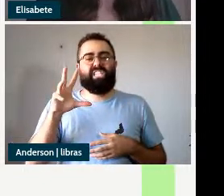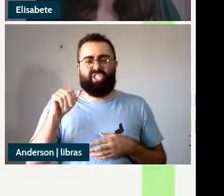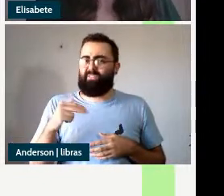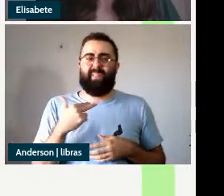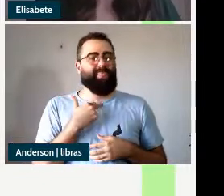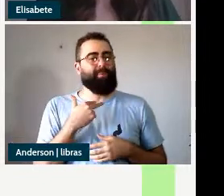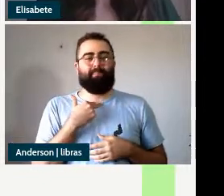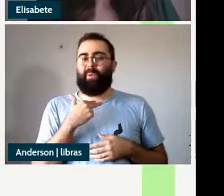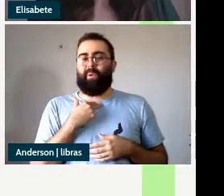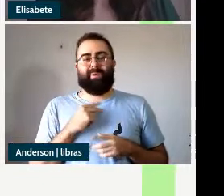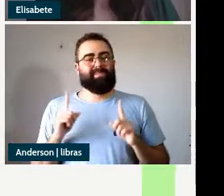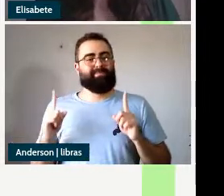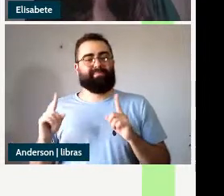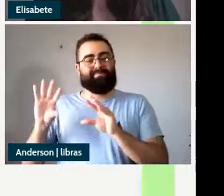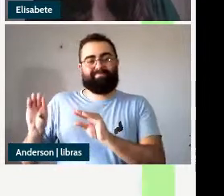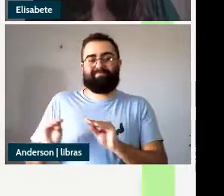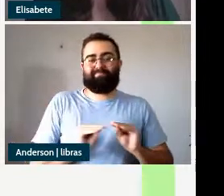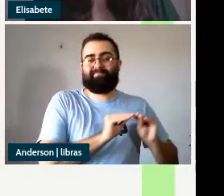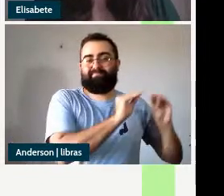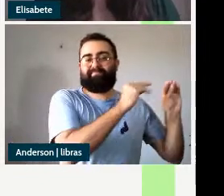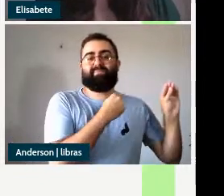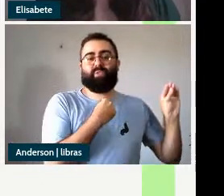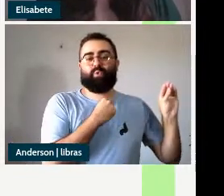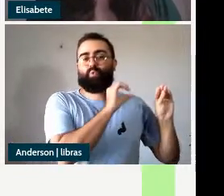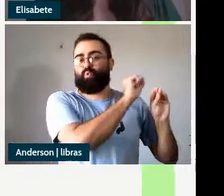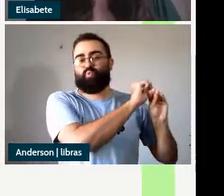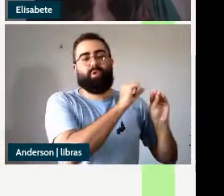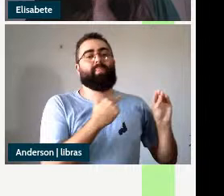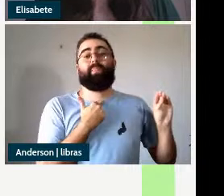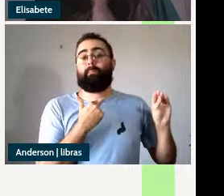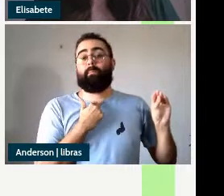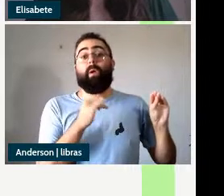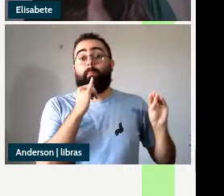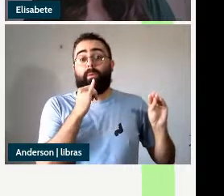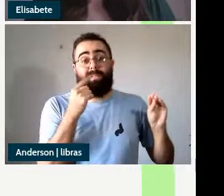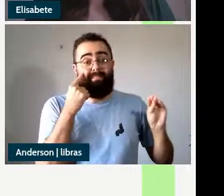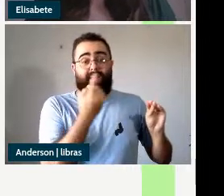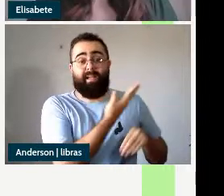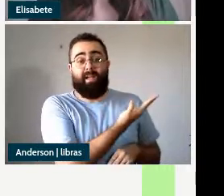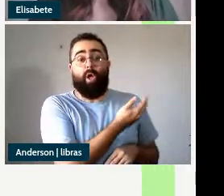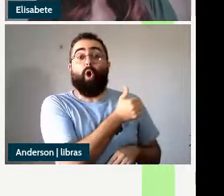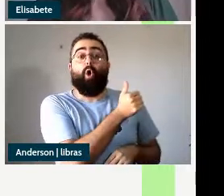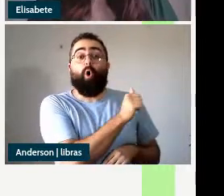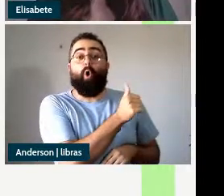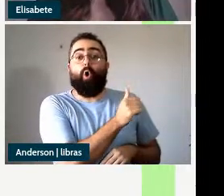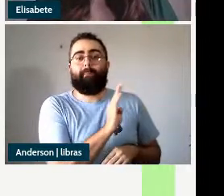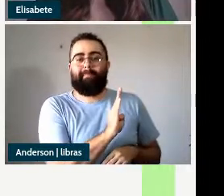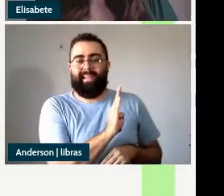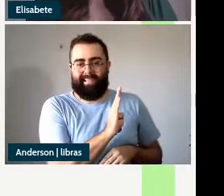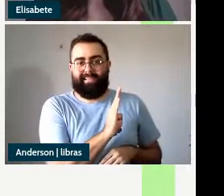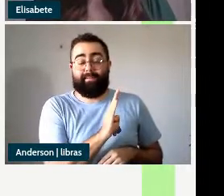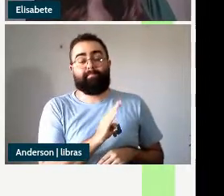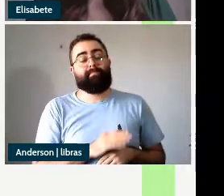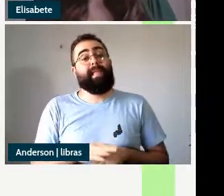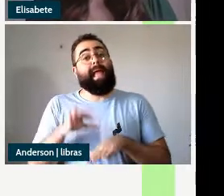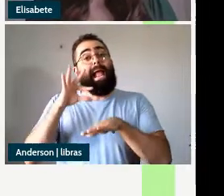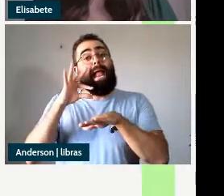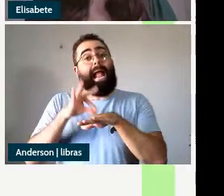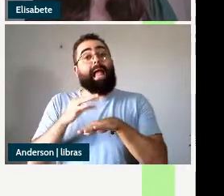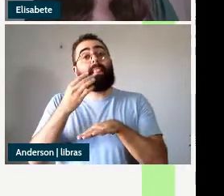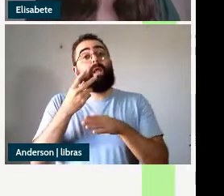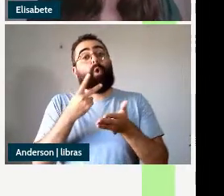a posição de sujeito o que é evidenciado pelo dado em 11B a carne crua foi comida pelo Fábio